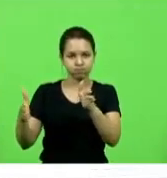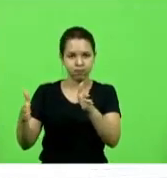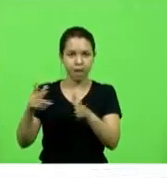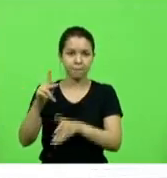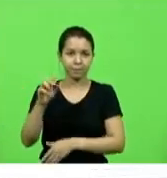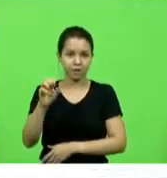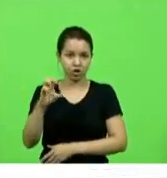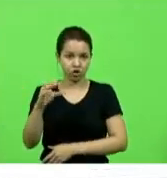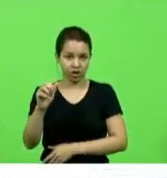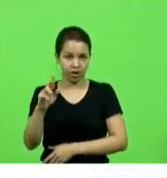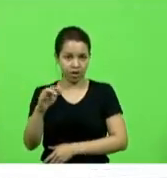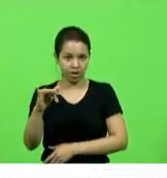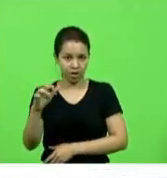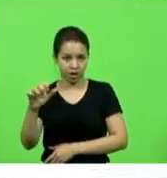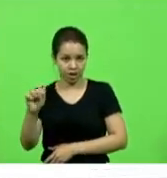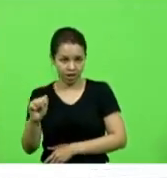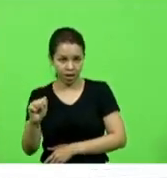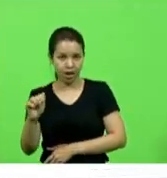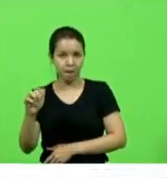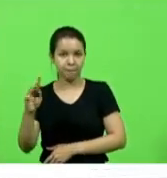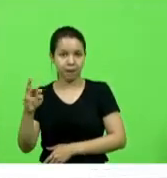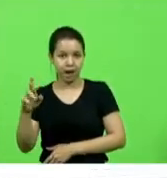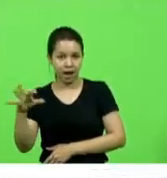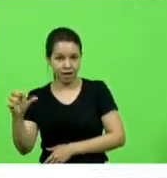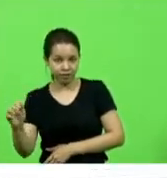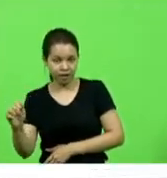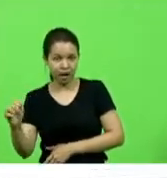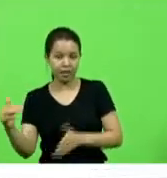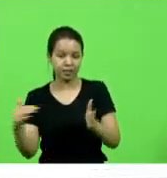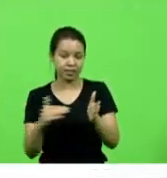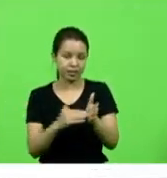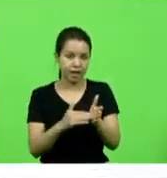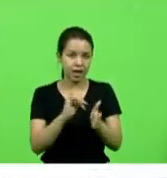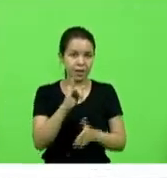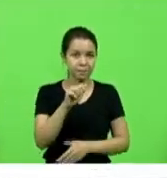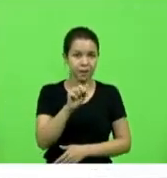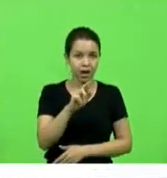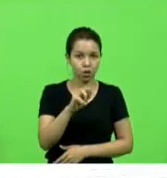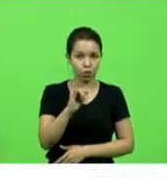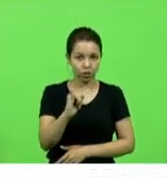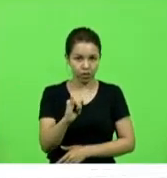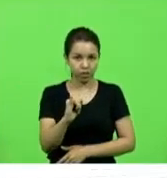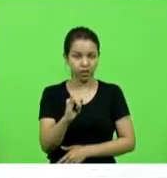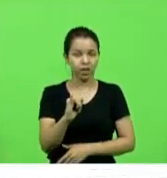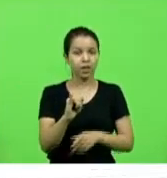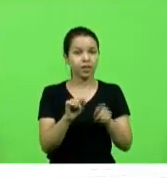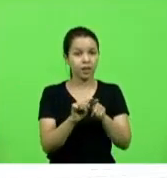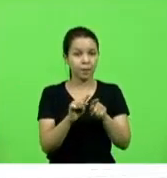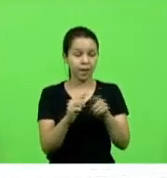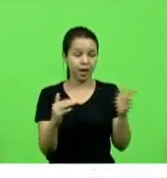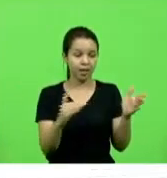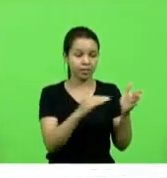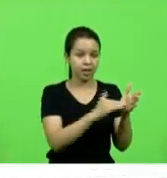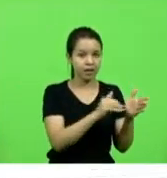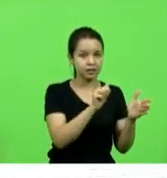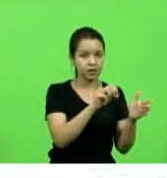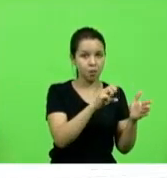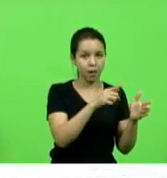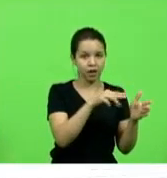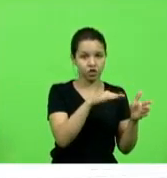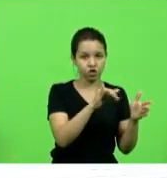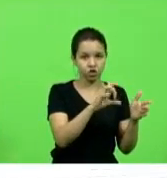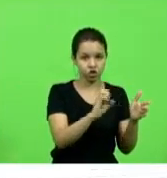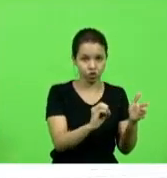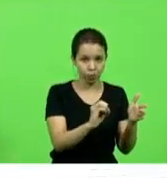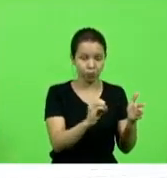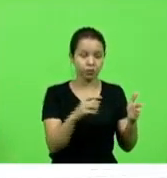pescaria brava ao município de Maruí rodovia que liga em Maruí ao município de São Martinho rodovia que liga São Martinho ao